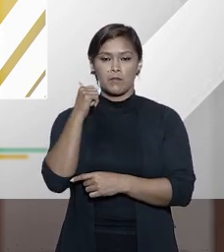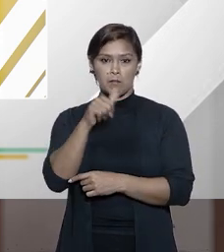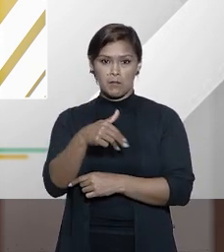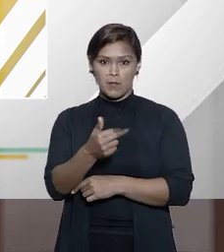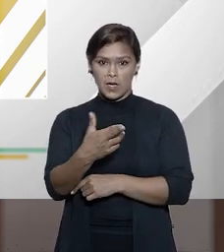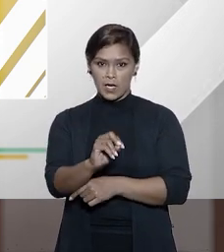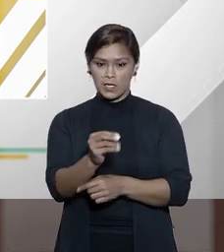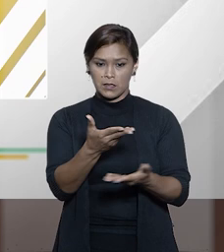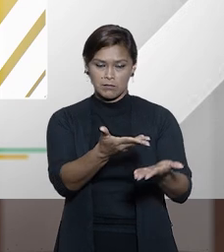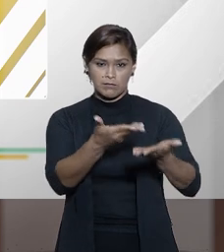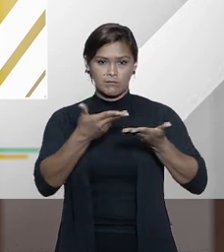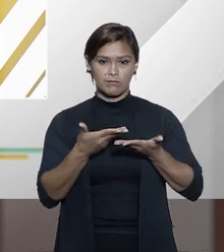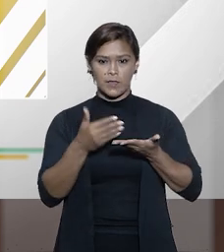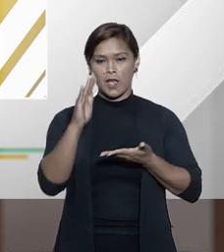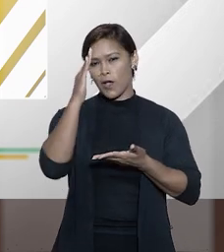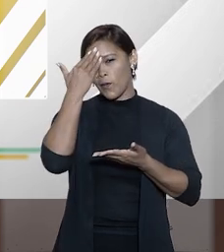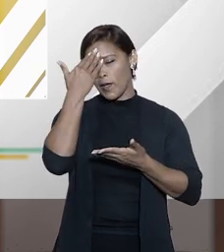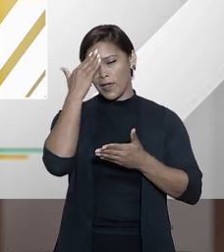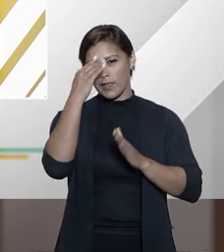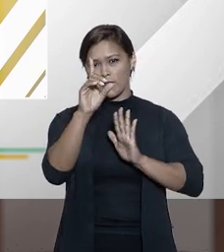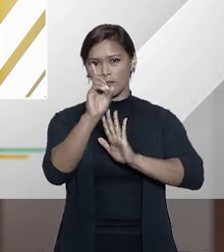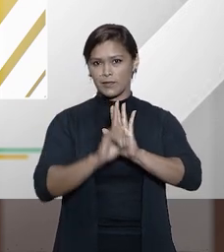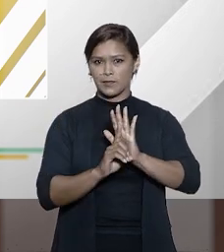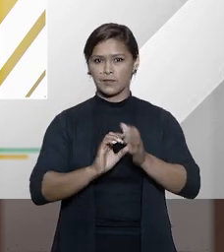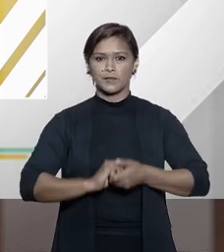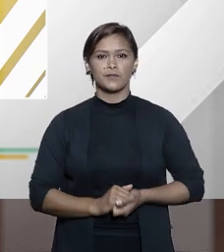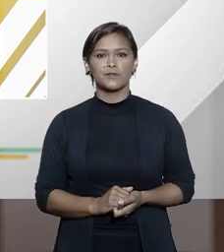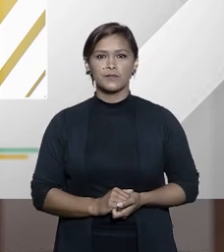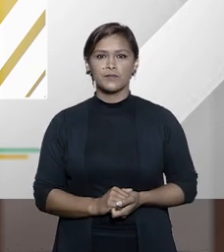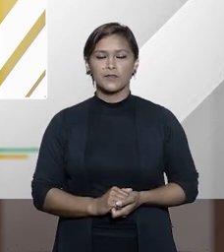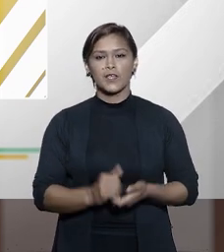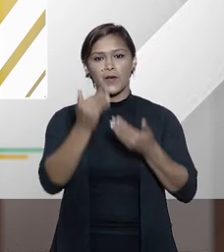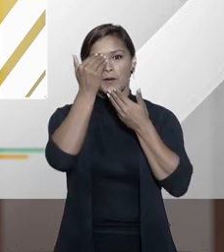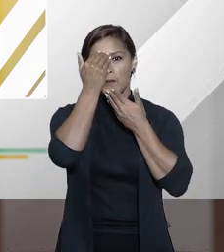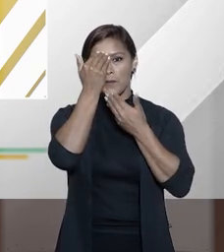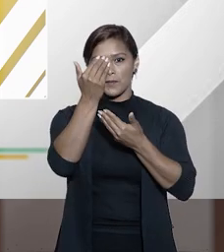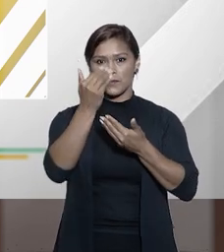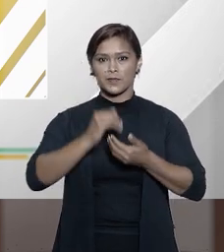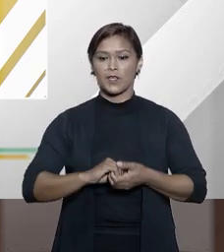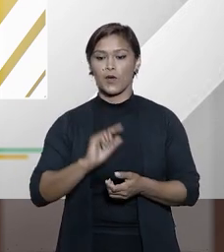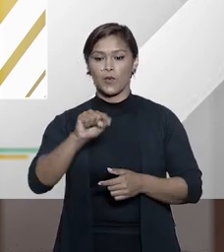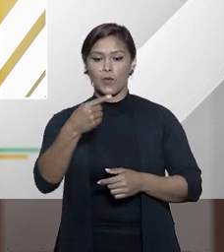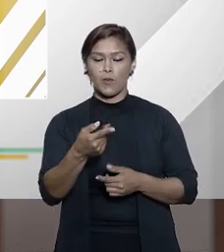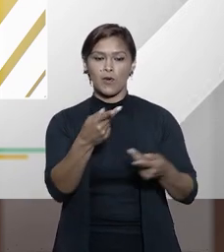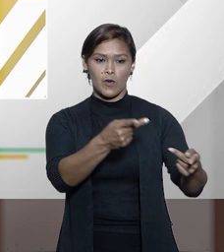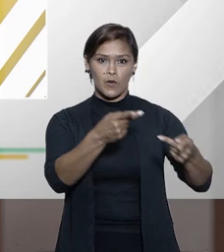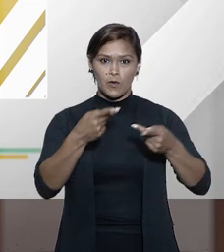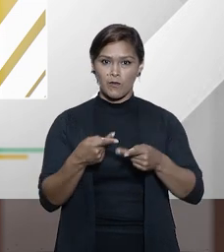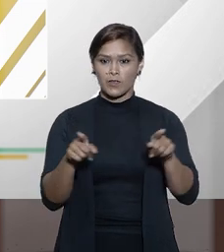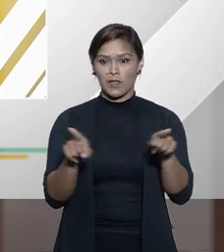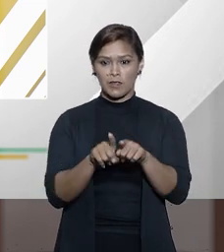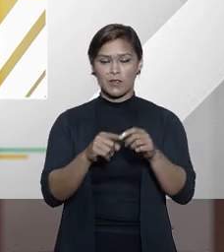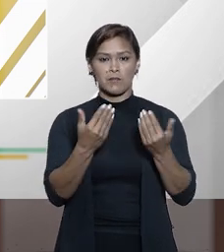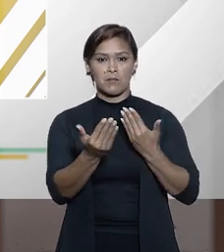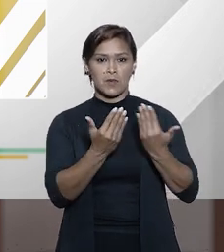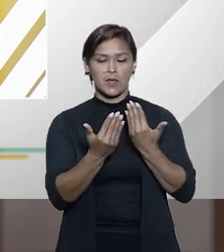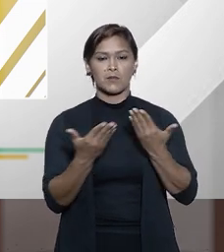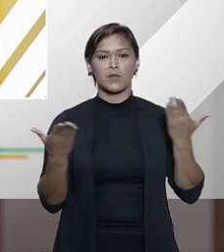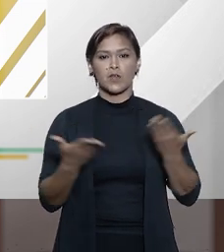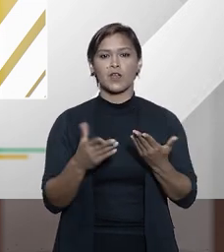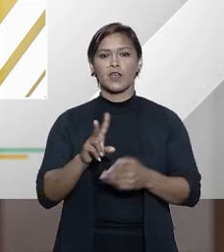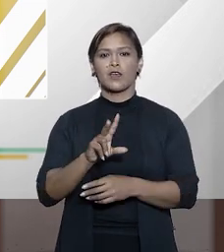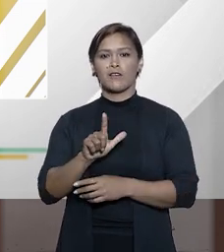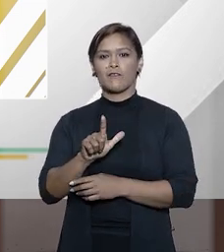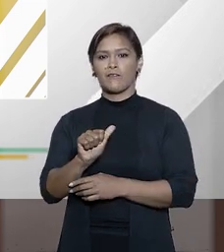Rosa Loula, seja muito bem-vinda ao Entender Direito. Obrigada. O outro convidado para o nosso bate-papo de hoje é